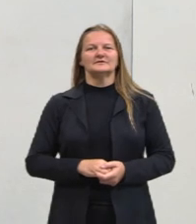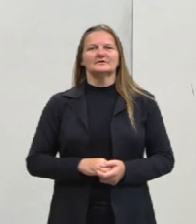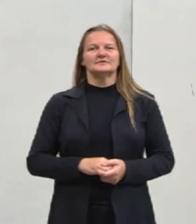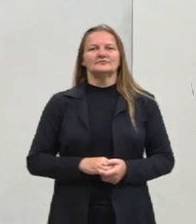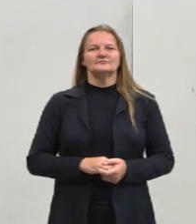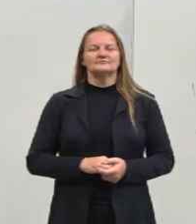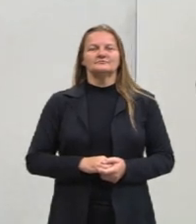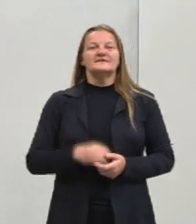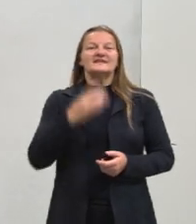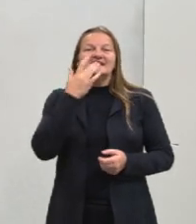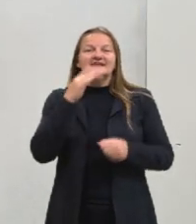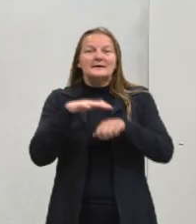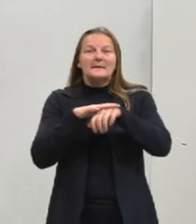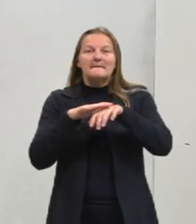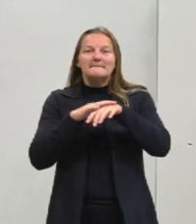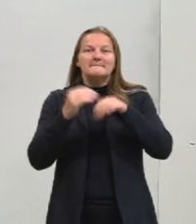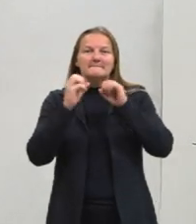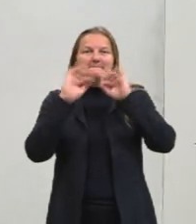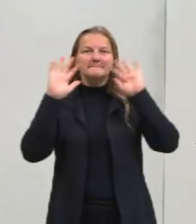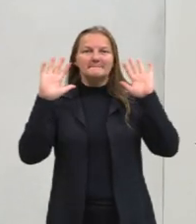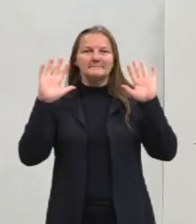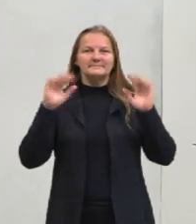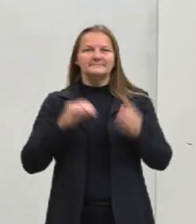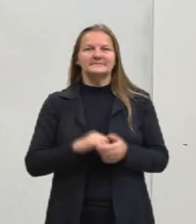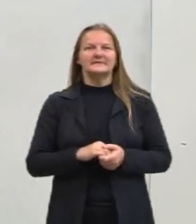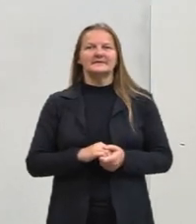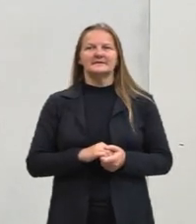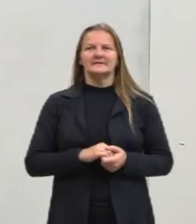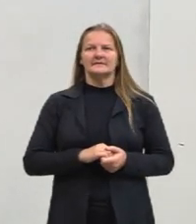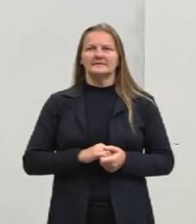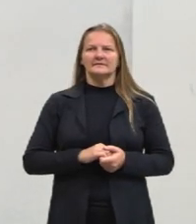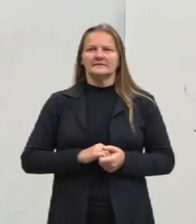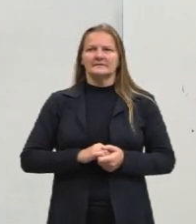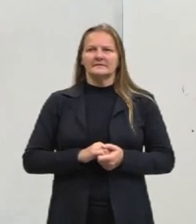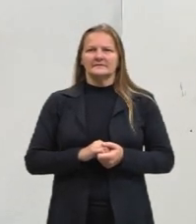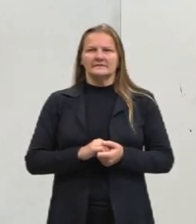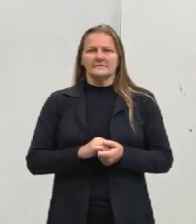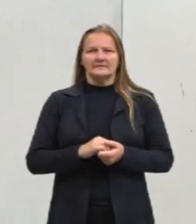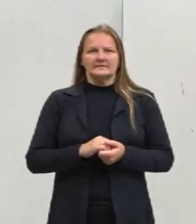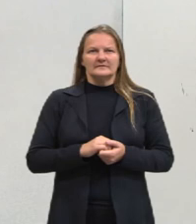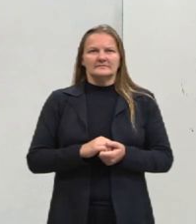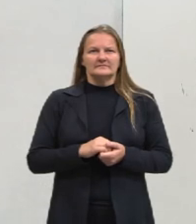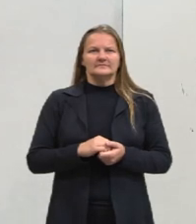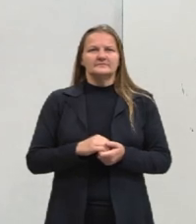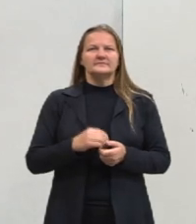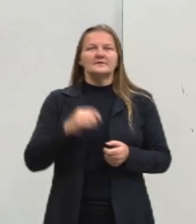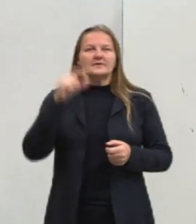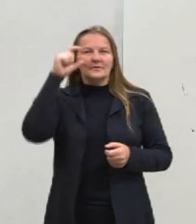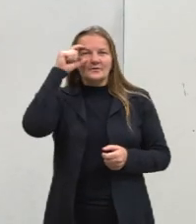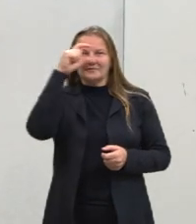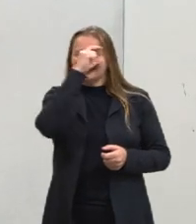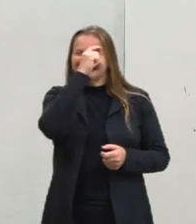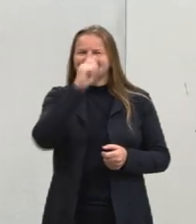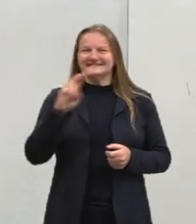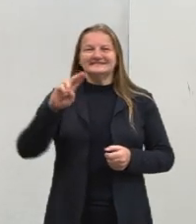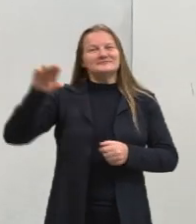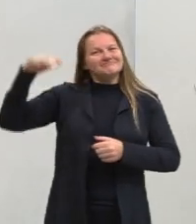sou uma mulher branca, de pele clara, cabelos e olhos castanhos, uso óculos e a minha estatura mediana.